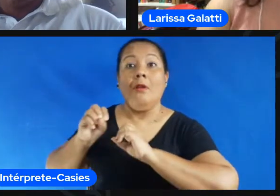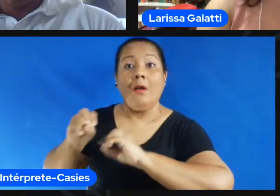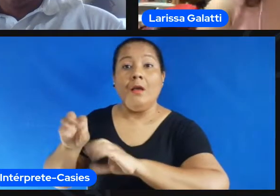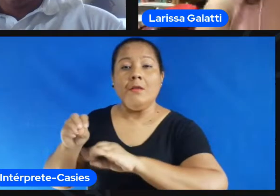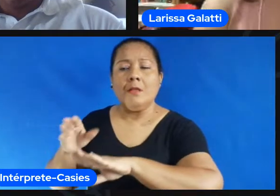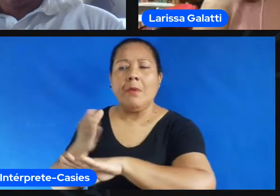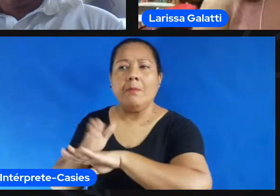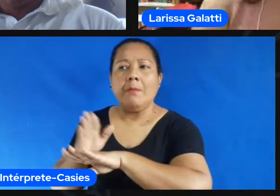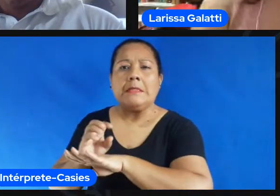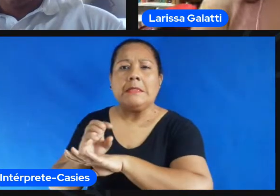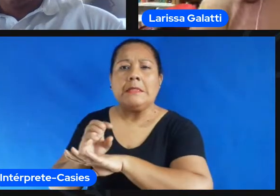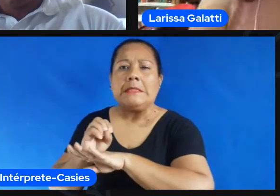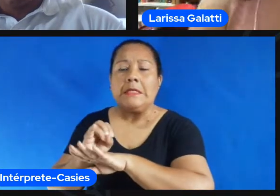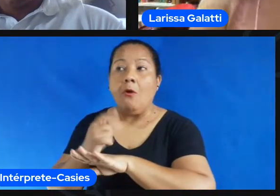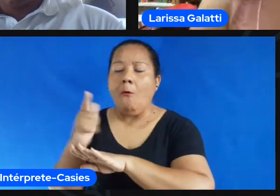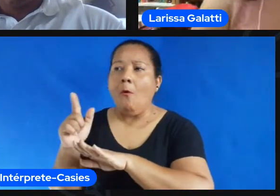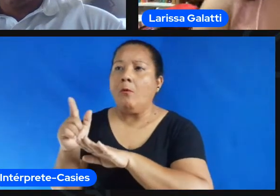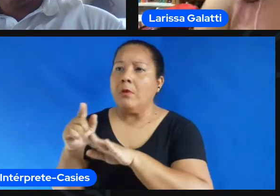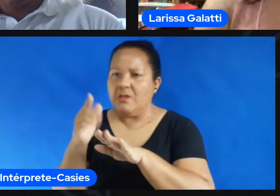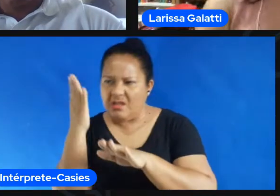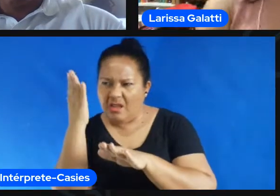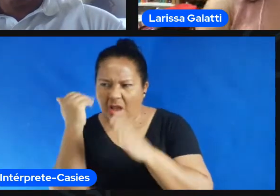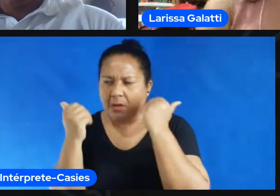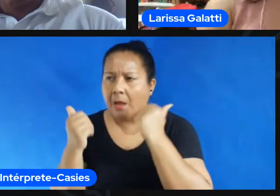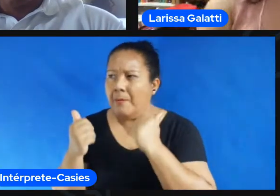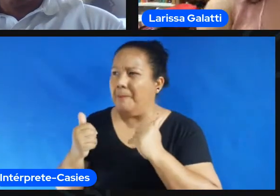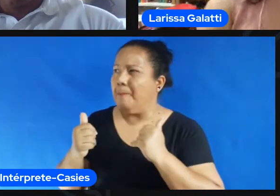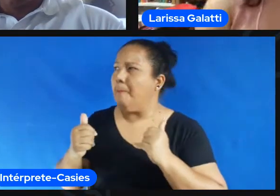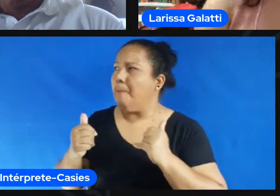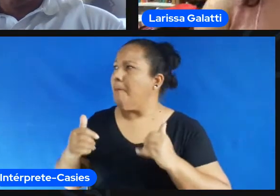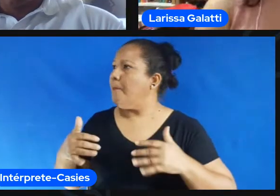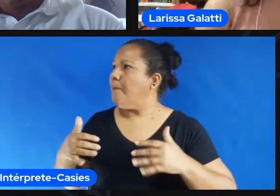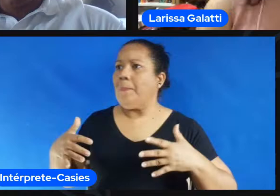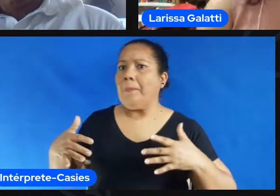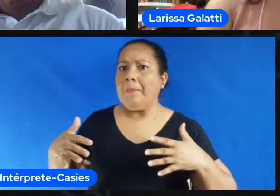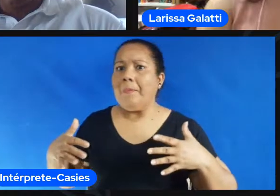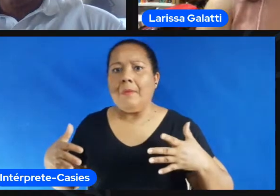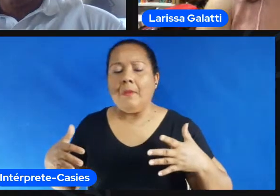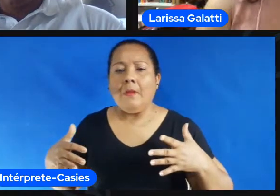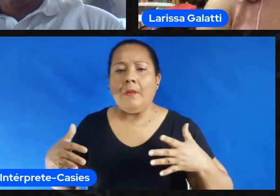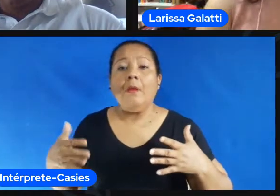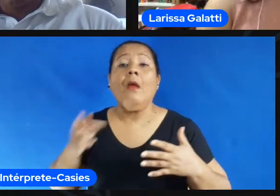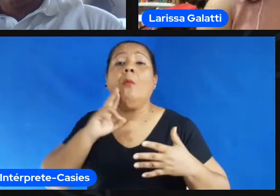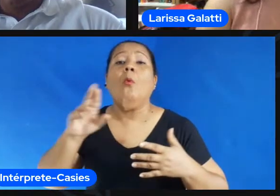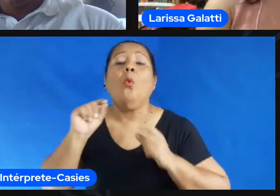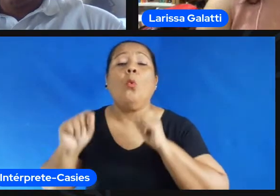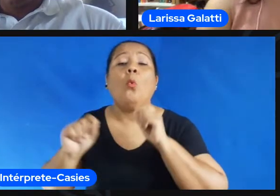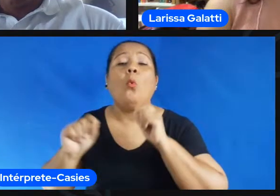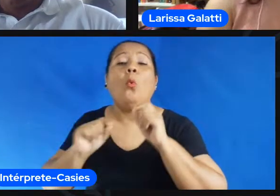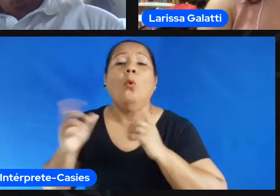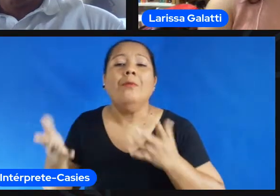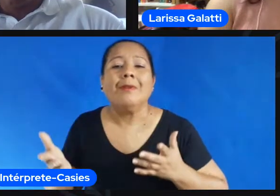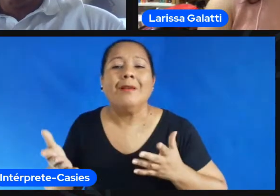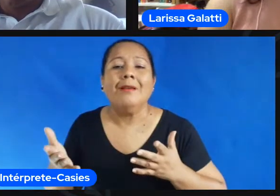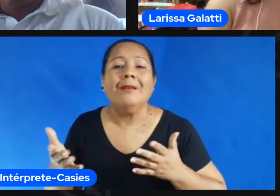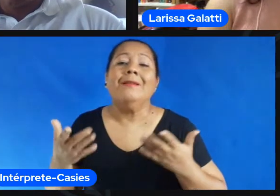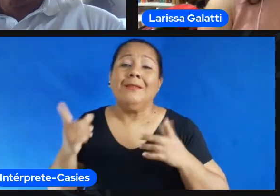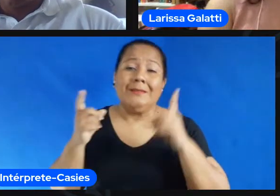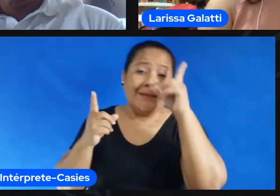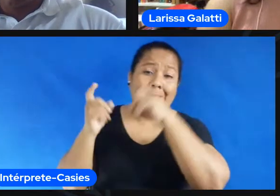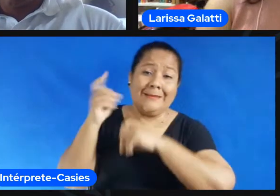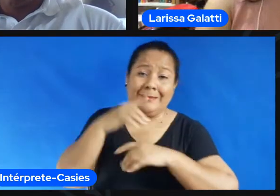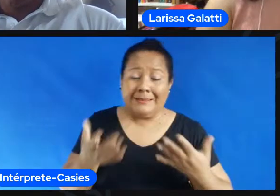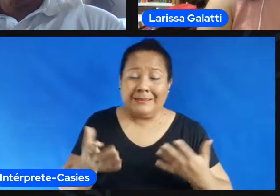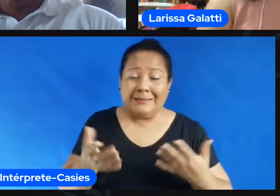isso pessoalmente uma coisa que eu uso muito meu pai adora esporte principalmente futebol né ele é aposentado então ele assiste todos os programas de